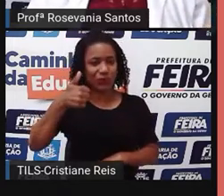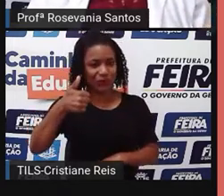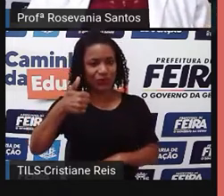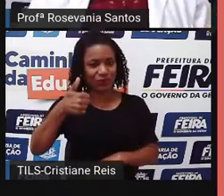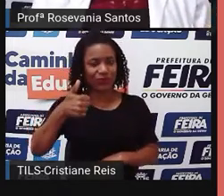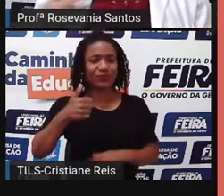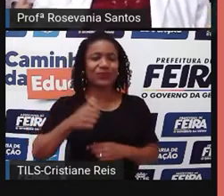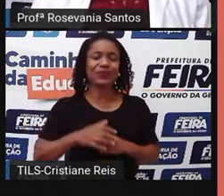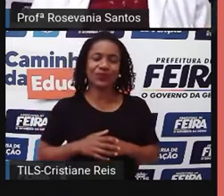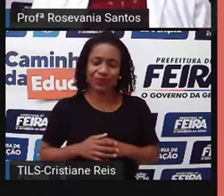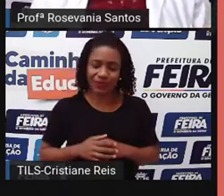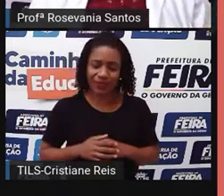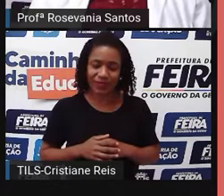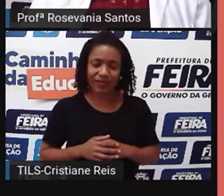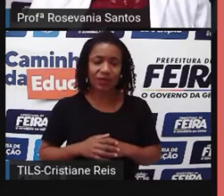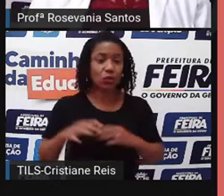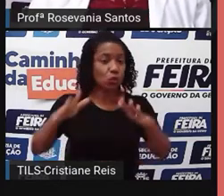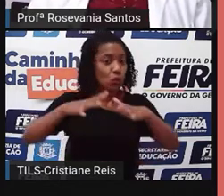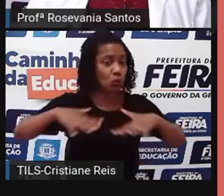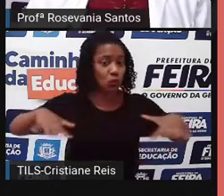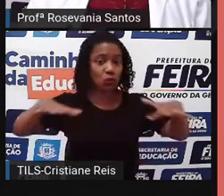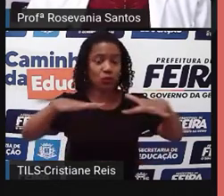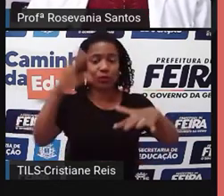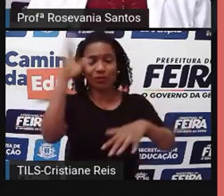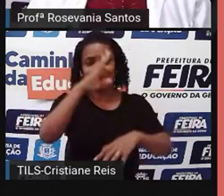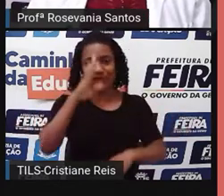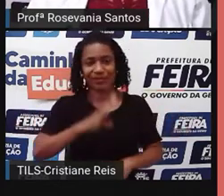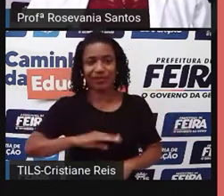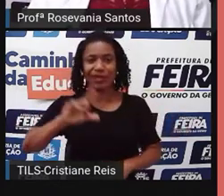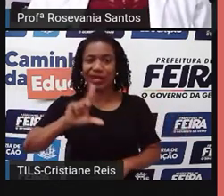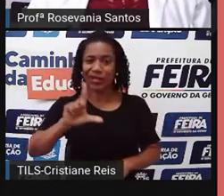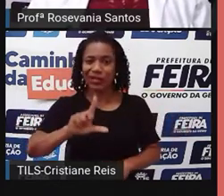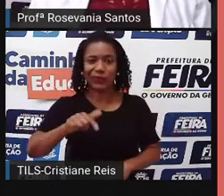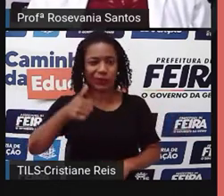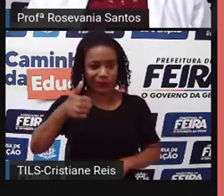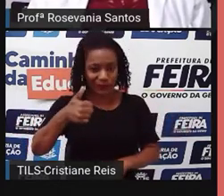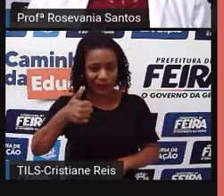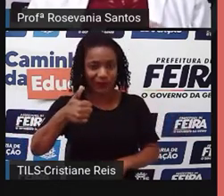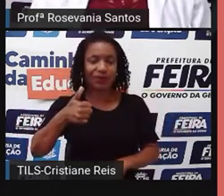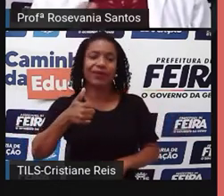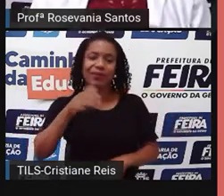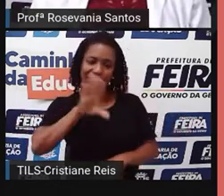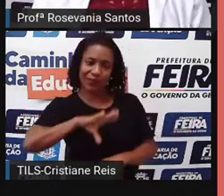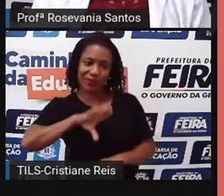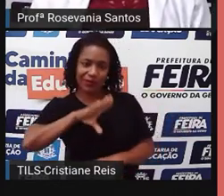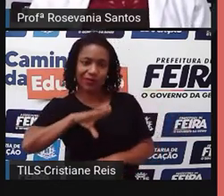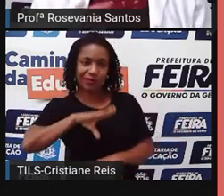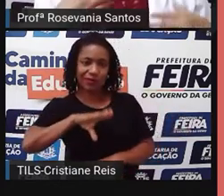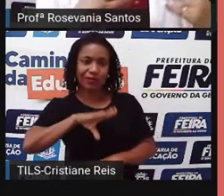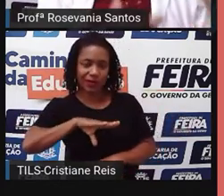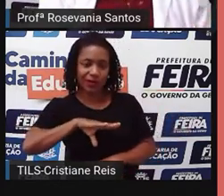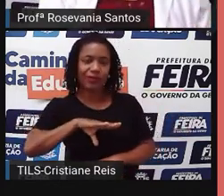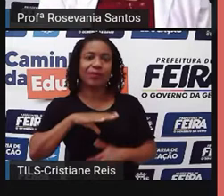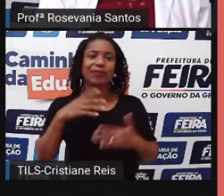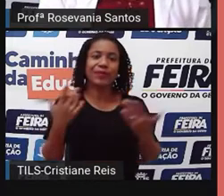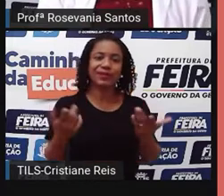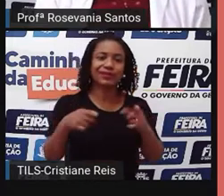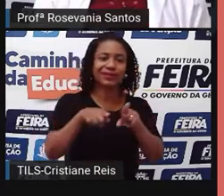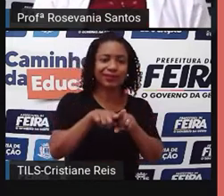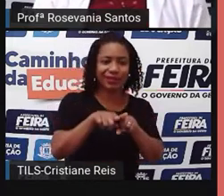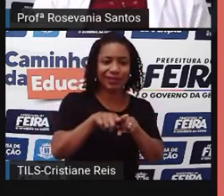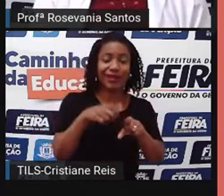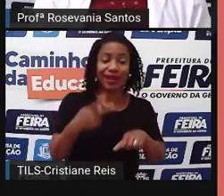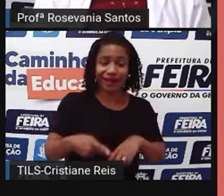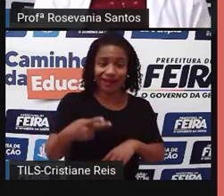portuguesa, predominando o país todo. A gente tem alguns aspectos, como algumas palavras que você só encontra numa